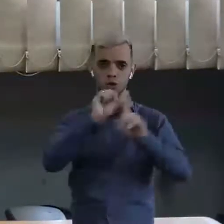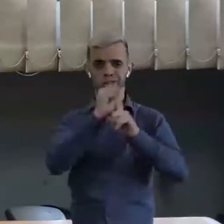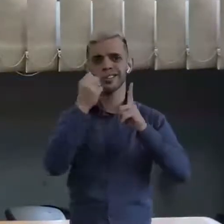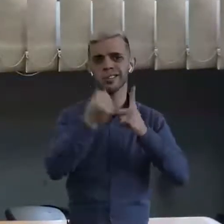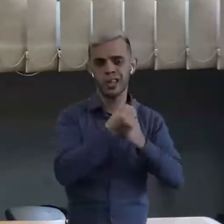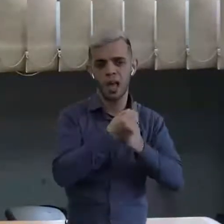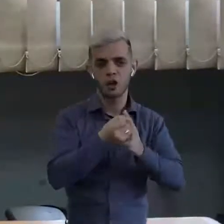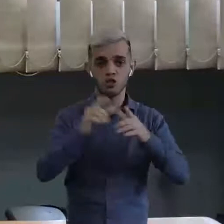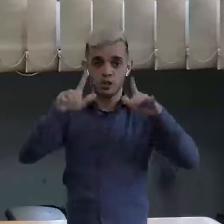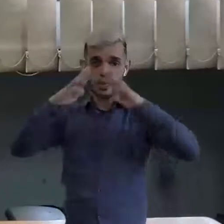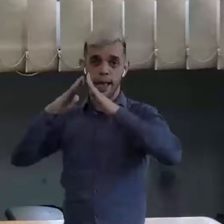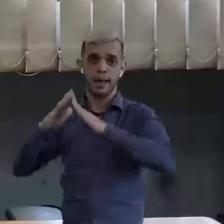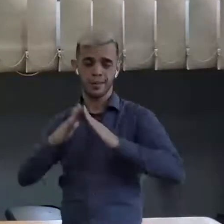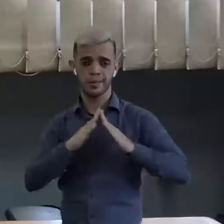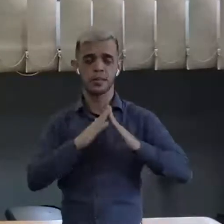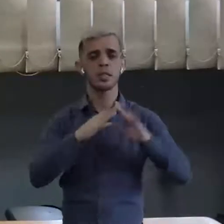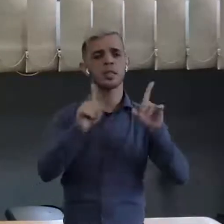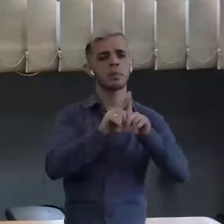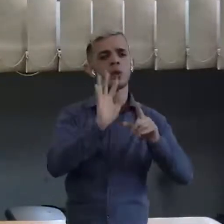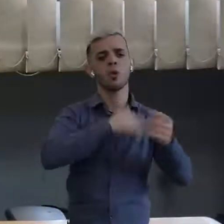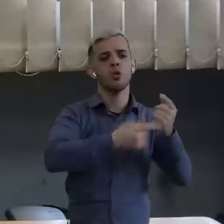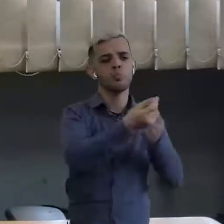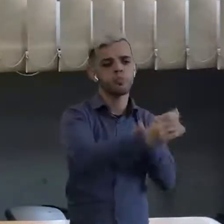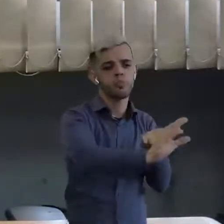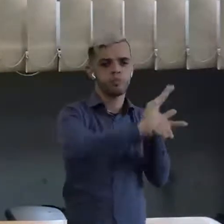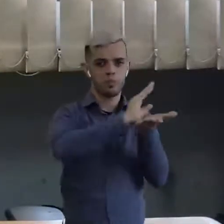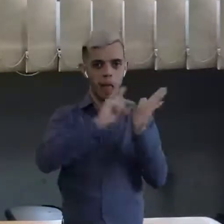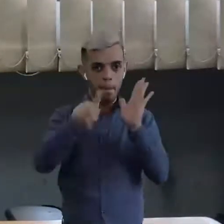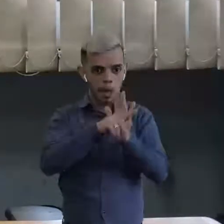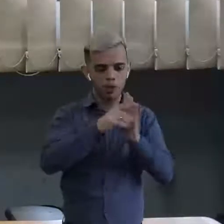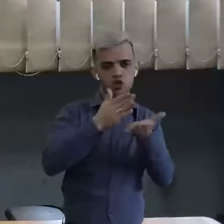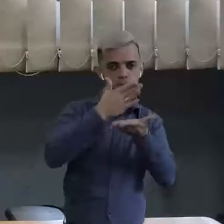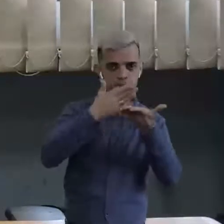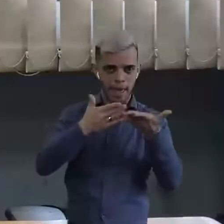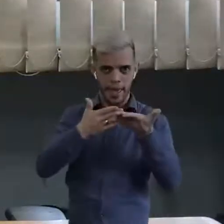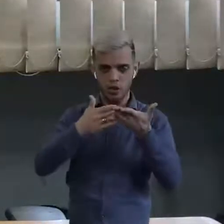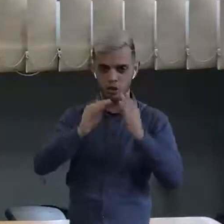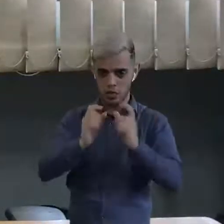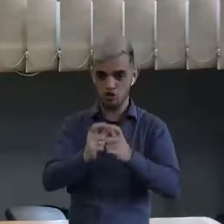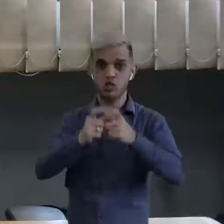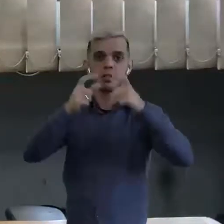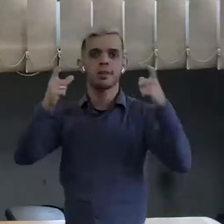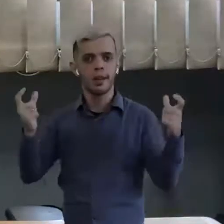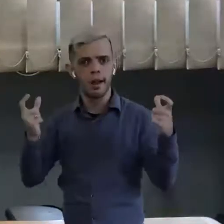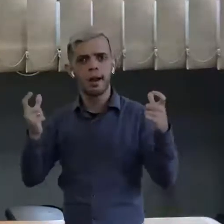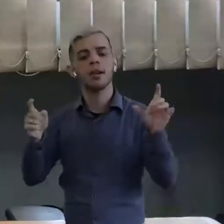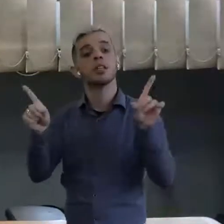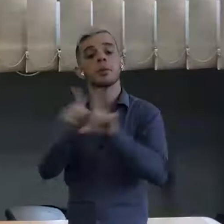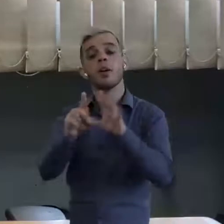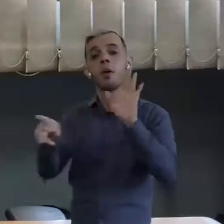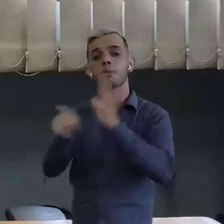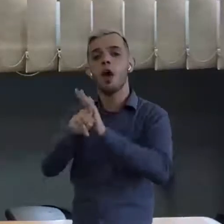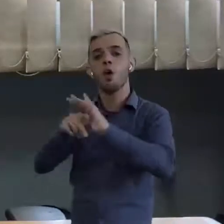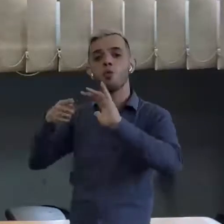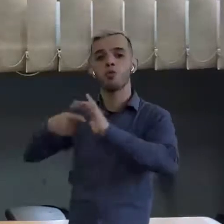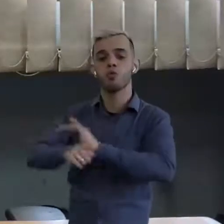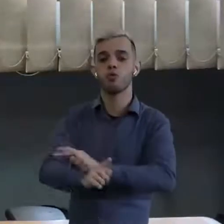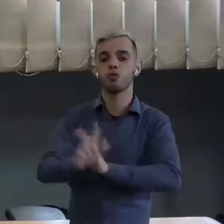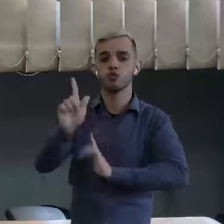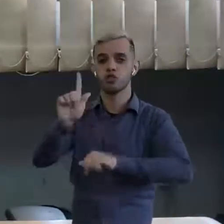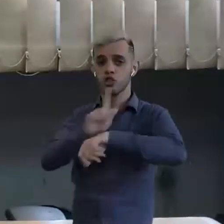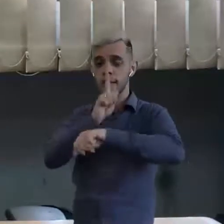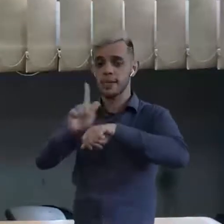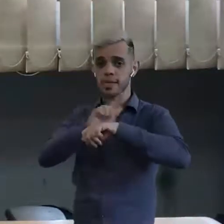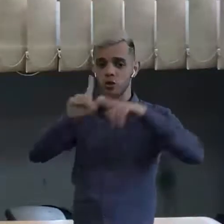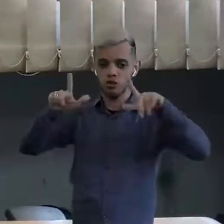Municipal de Habitação de Interesse Social. E os recursos advindos do solo criado de médio adensamento e de grande adensamento